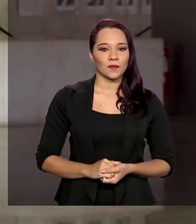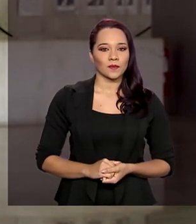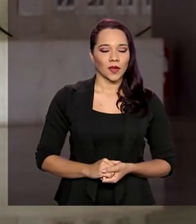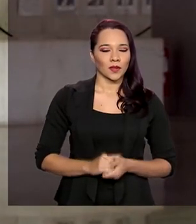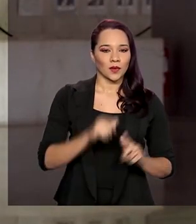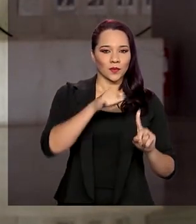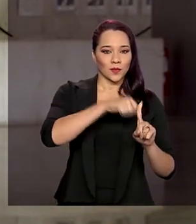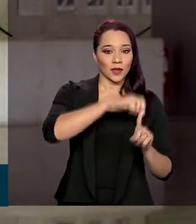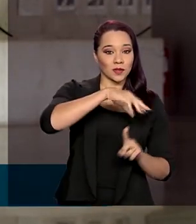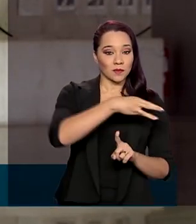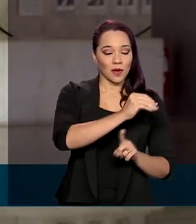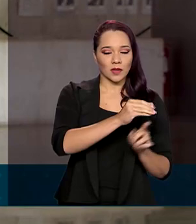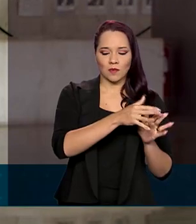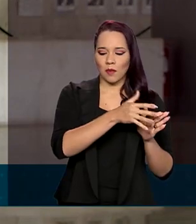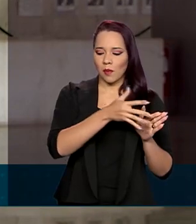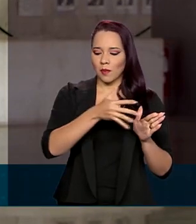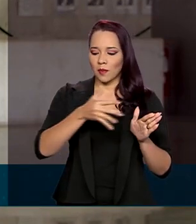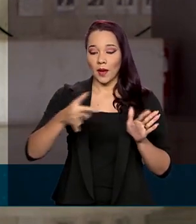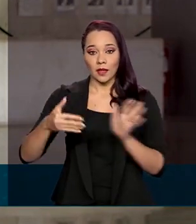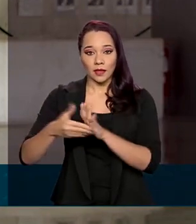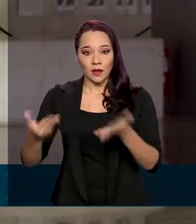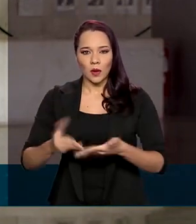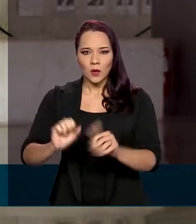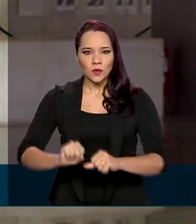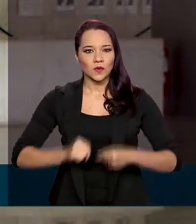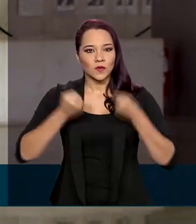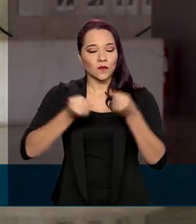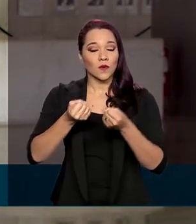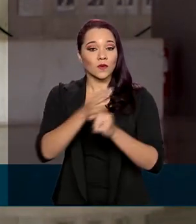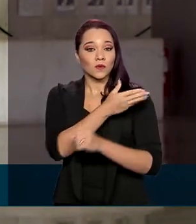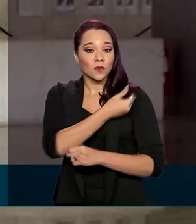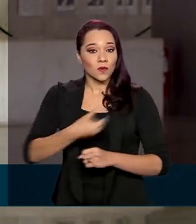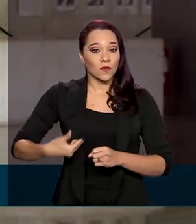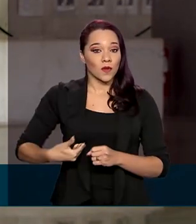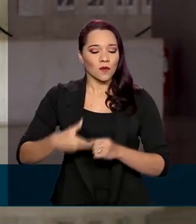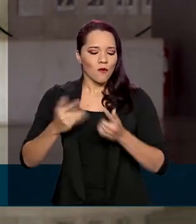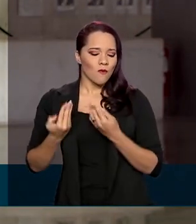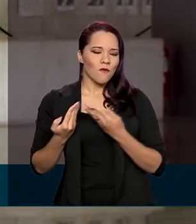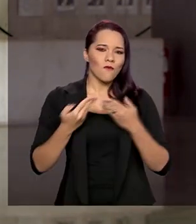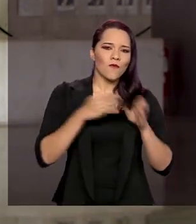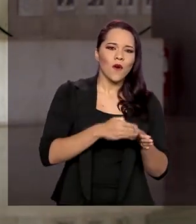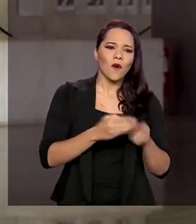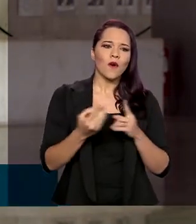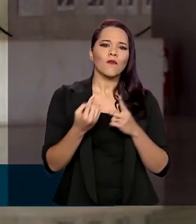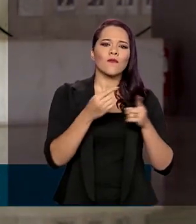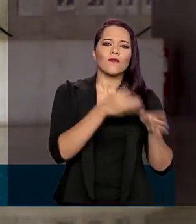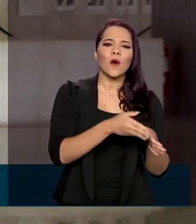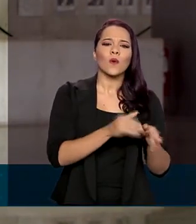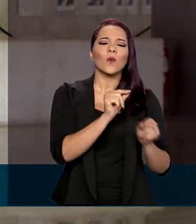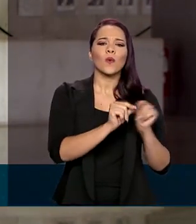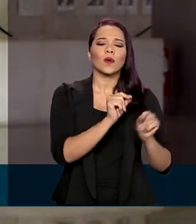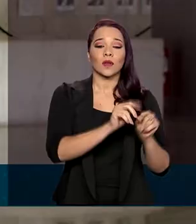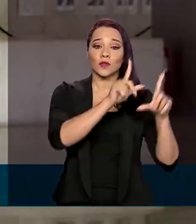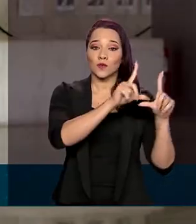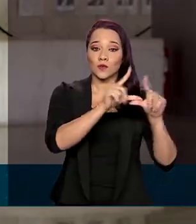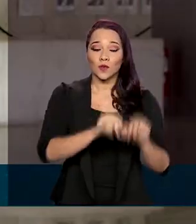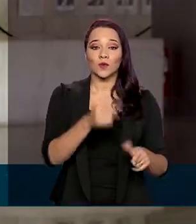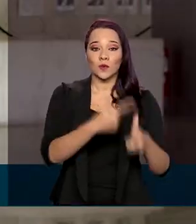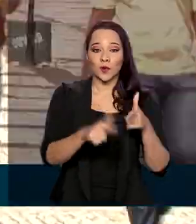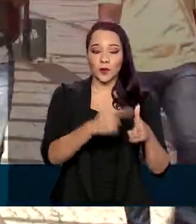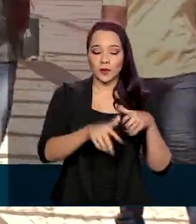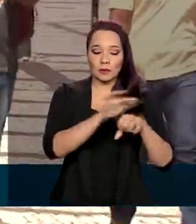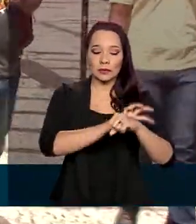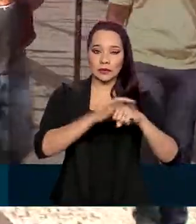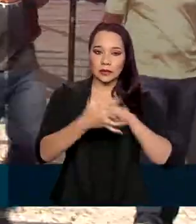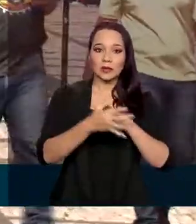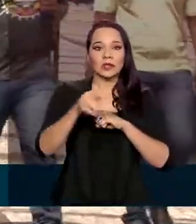De março para cá, todos os esforços do governo têm sido concentrados na diminuição dos impactos da pandemia, tanto para as empresas